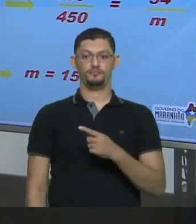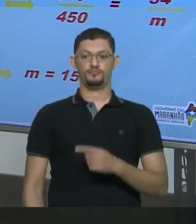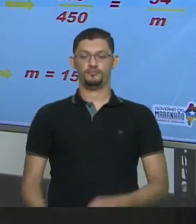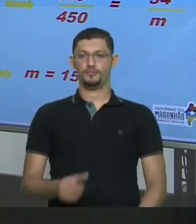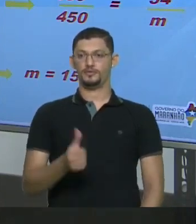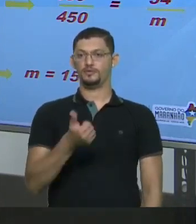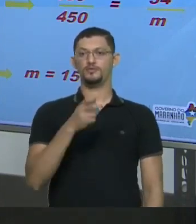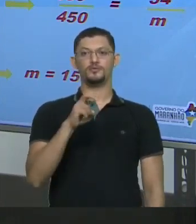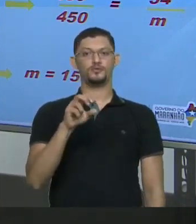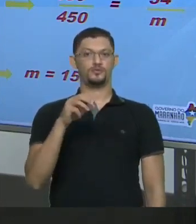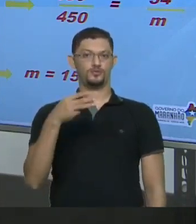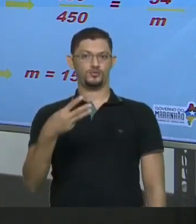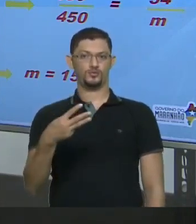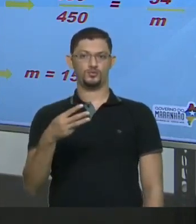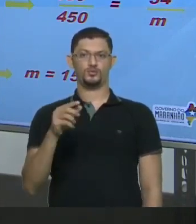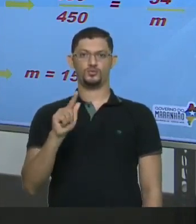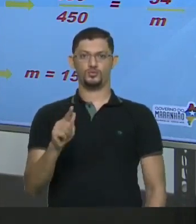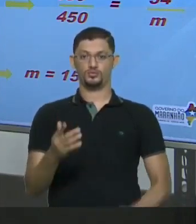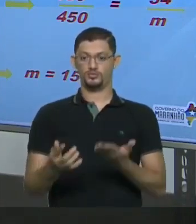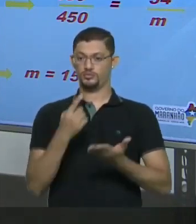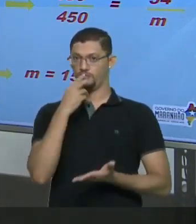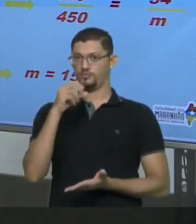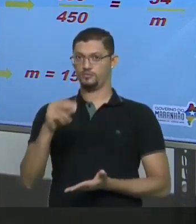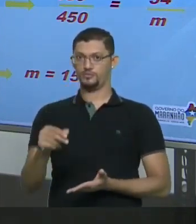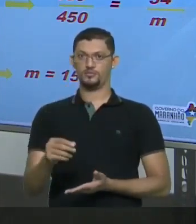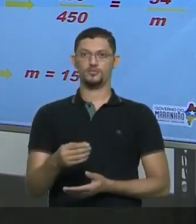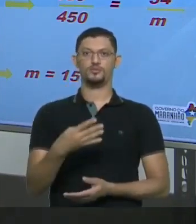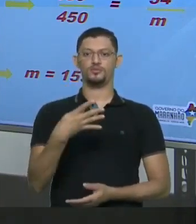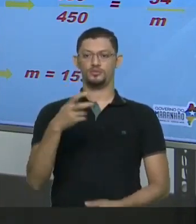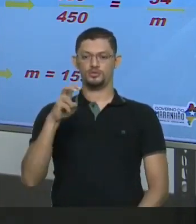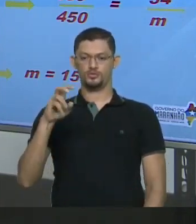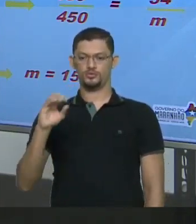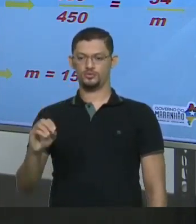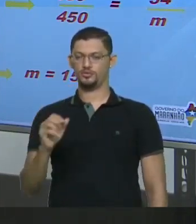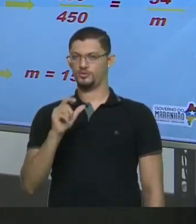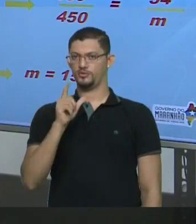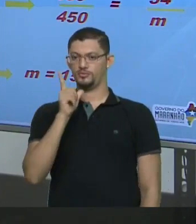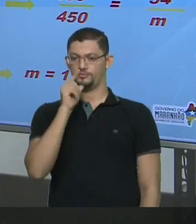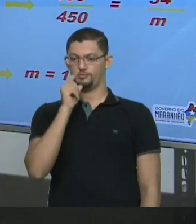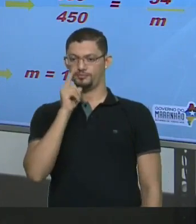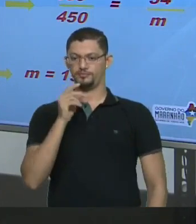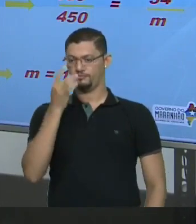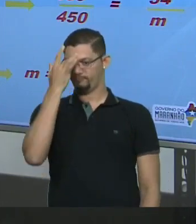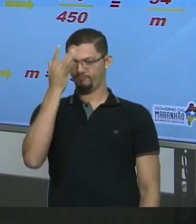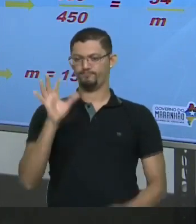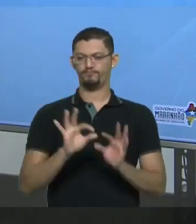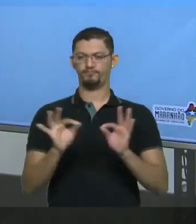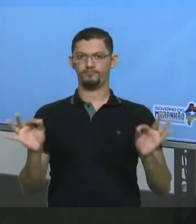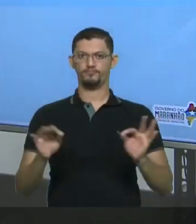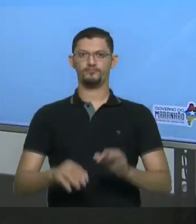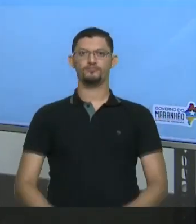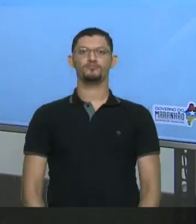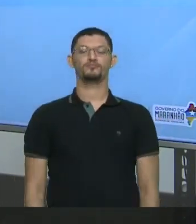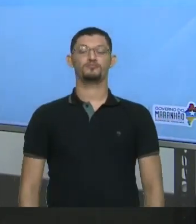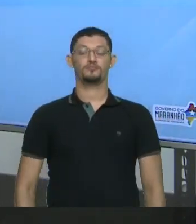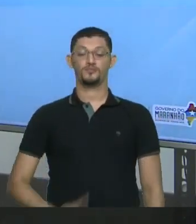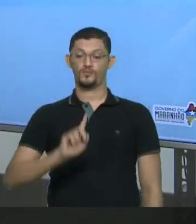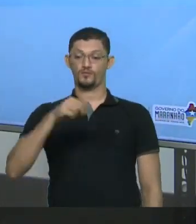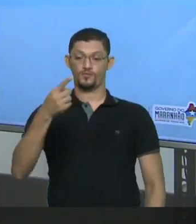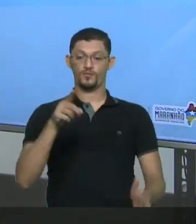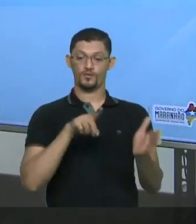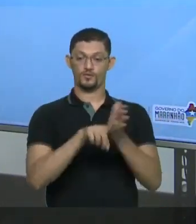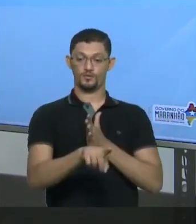Para cada 450 gramas de água Simples, ok? Vamos fazer mais uma? Vamos lá Próxima questão